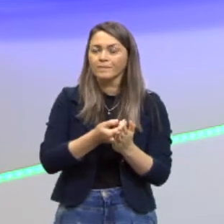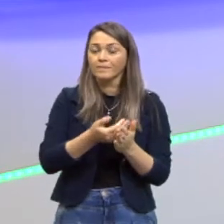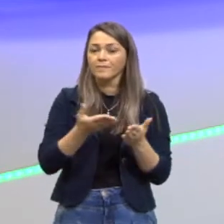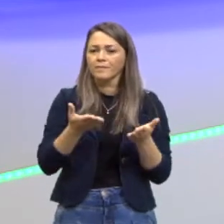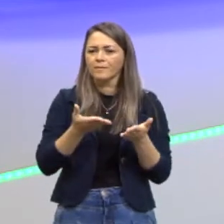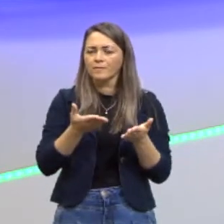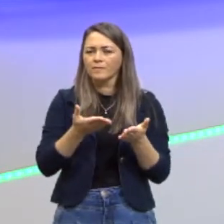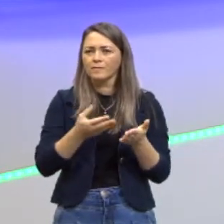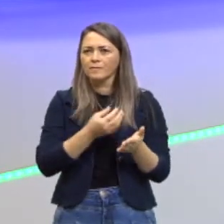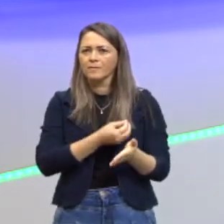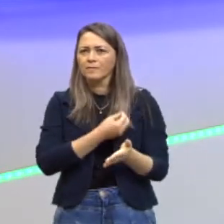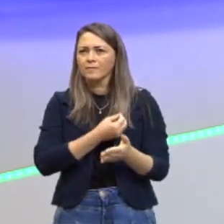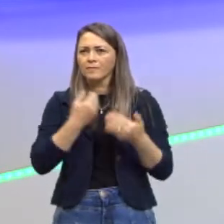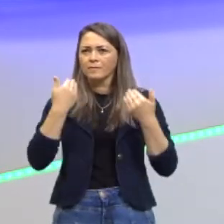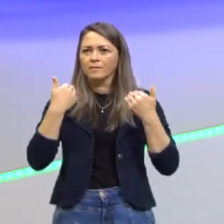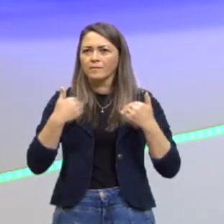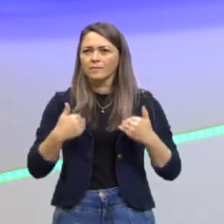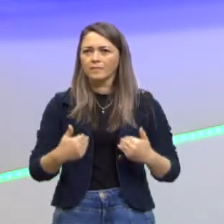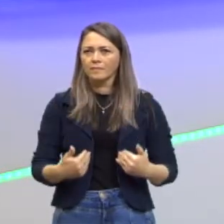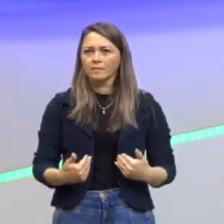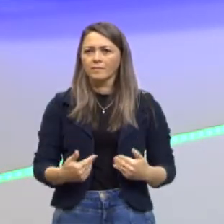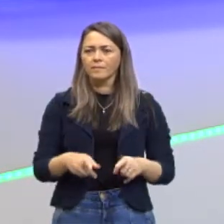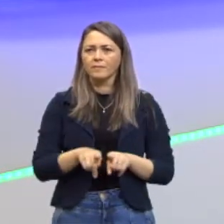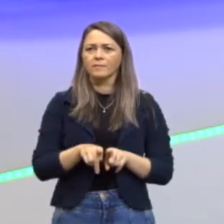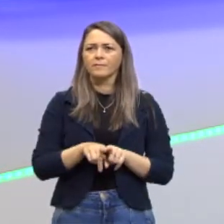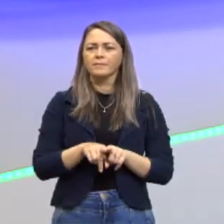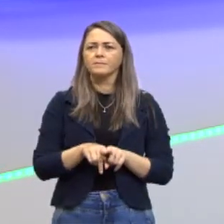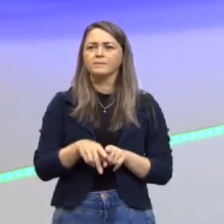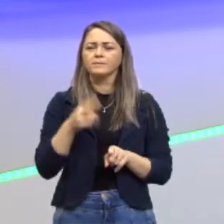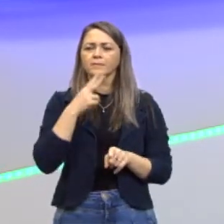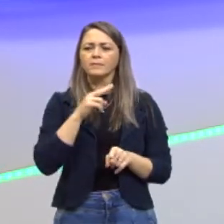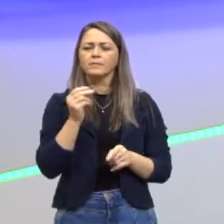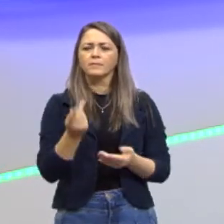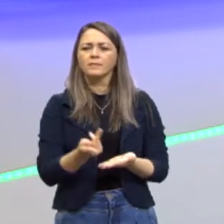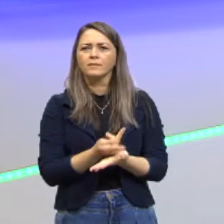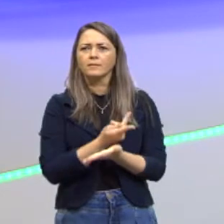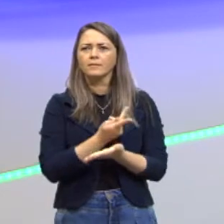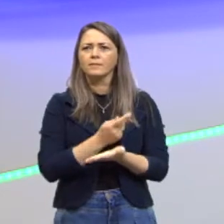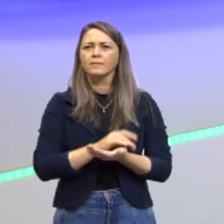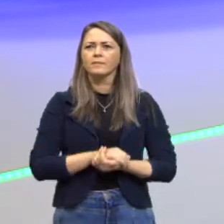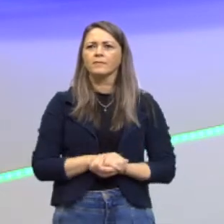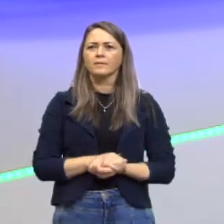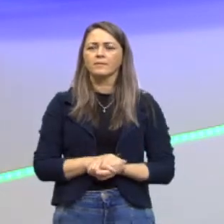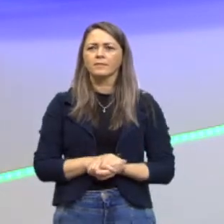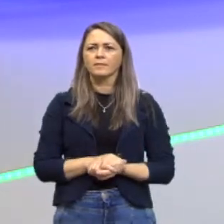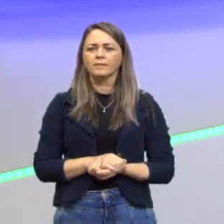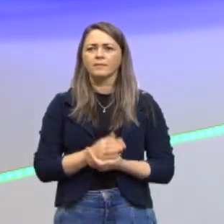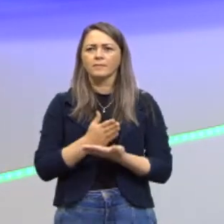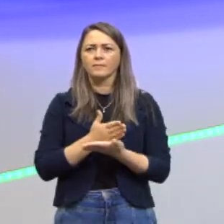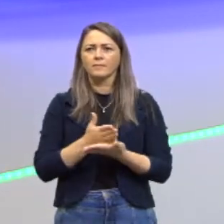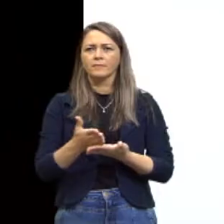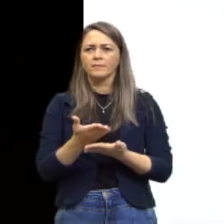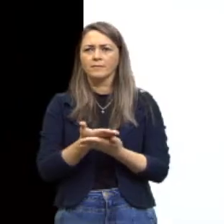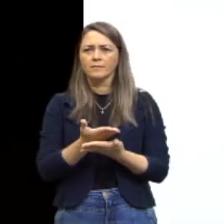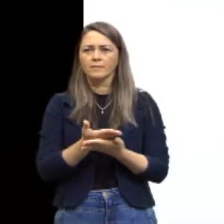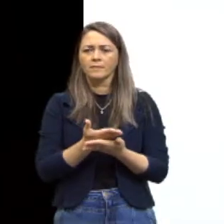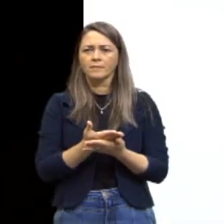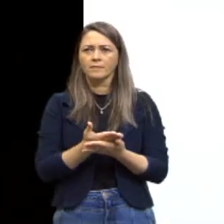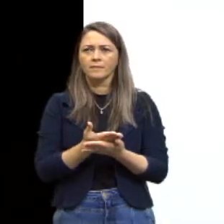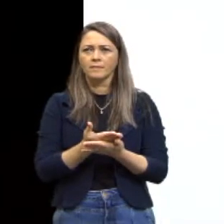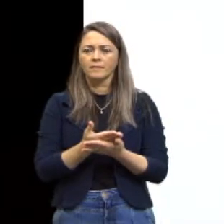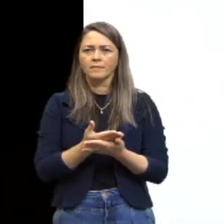vidas, nos nossos corpos. Vocês vão ver como que isso acontece, né? Então, vamos começar a aula falando um pouco da